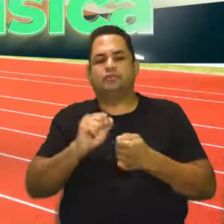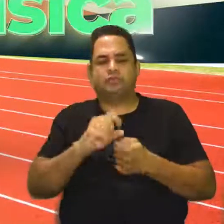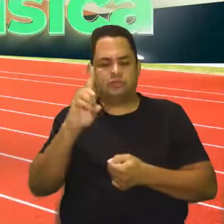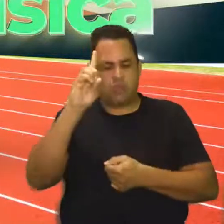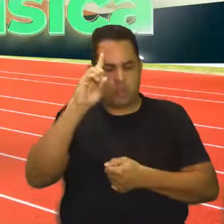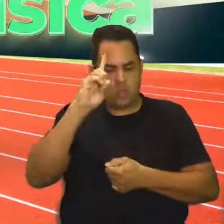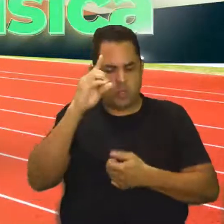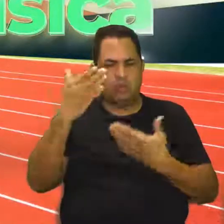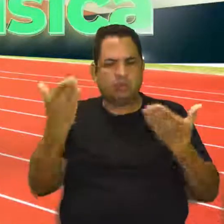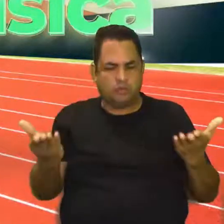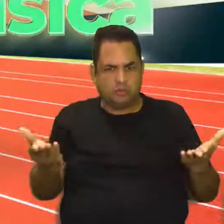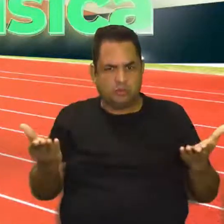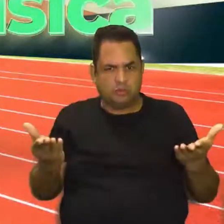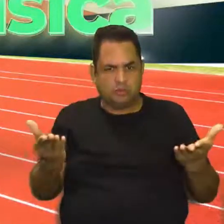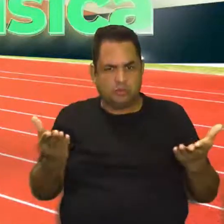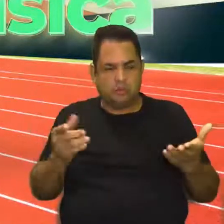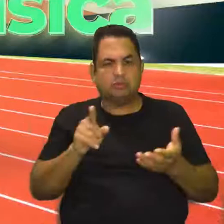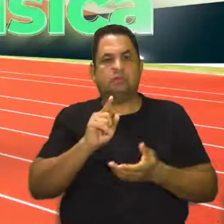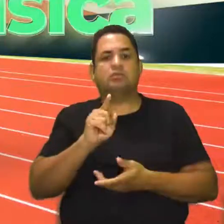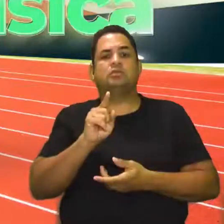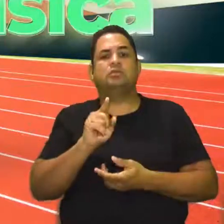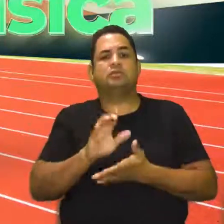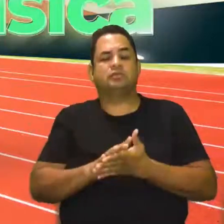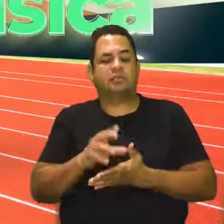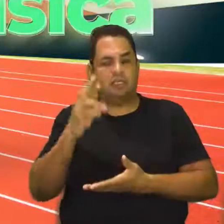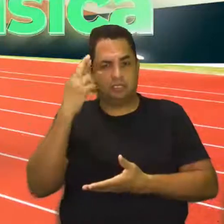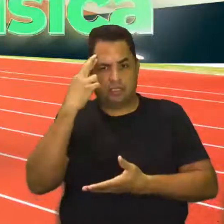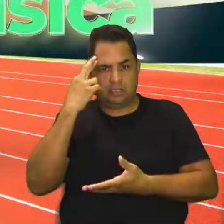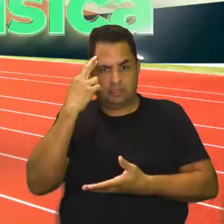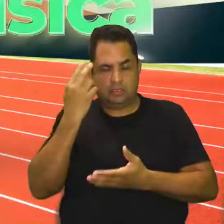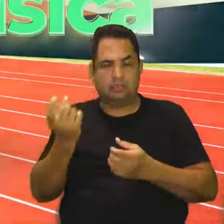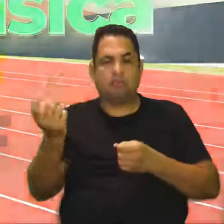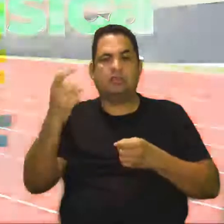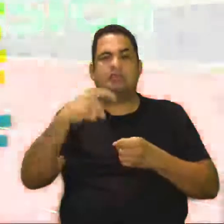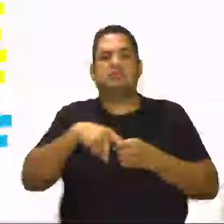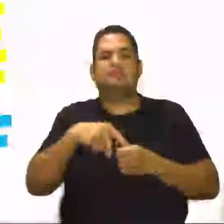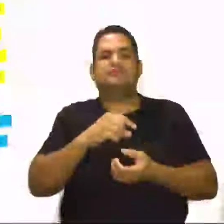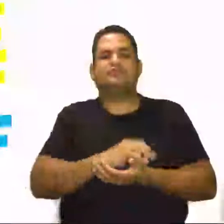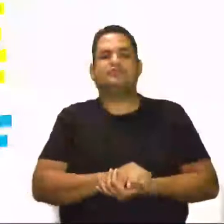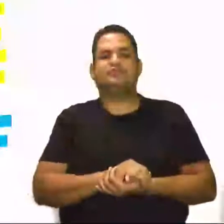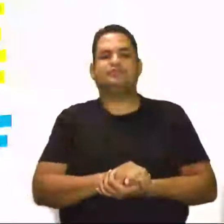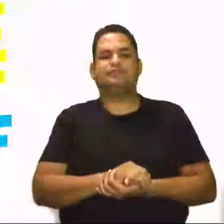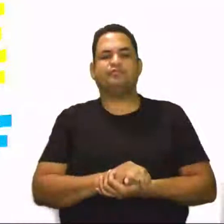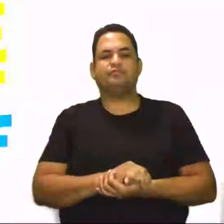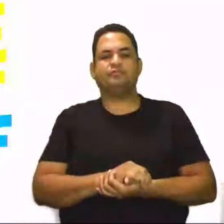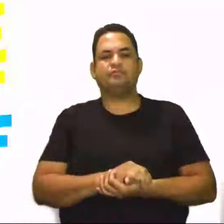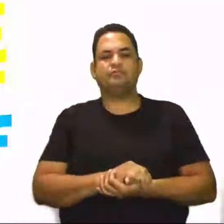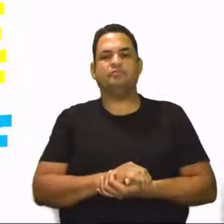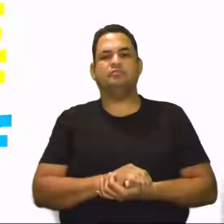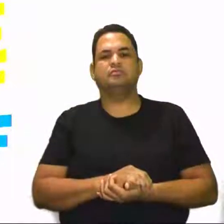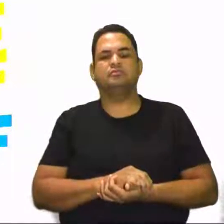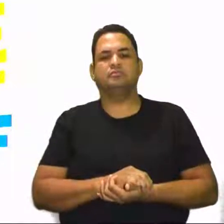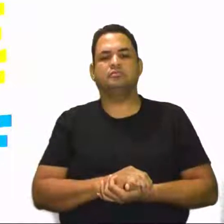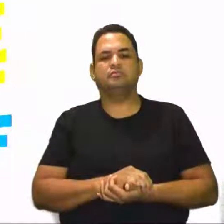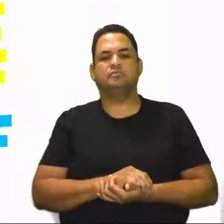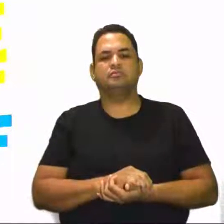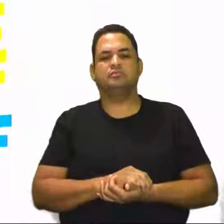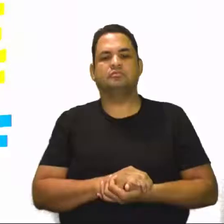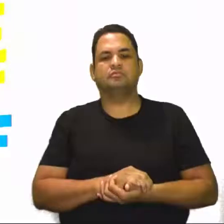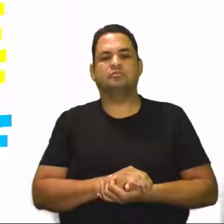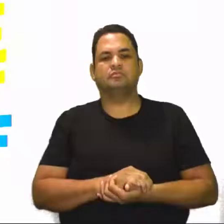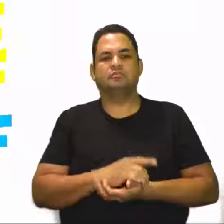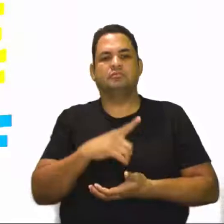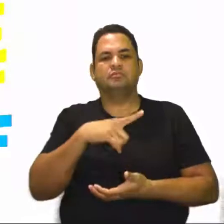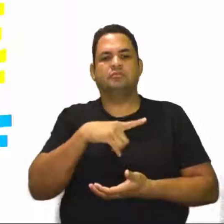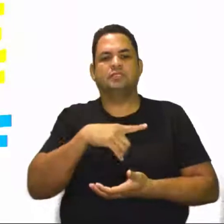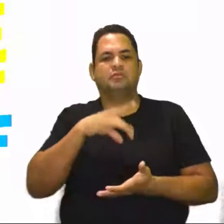no meu cotidiano? Então, é isso que você vai refletir nessa questão. Volta de novo lá só para a gente reforçar mais um pouquinho. Então, aqui eu tenho